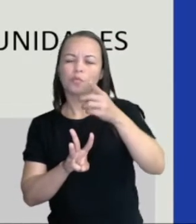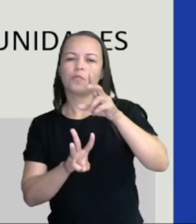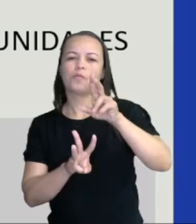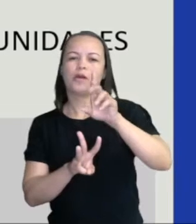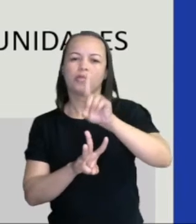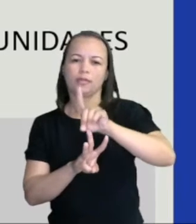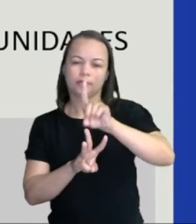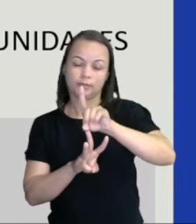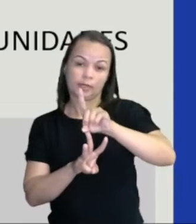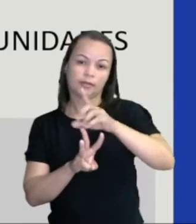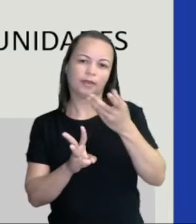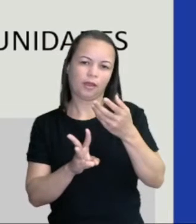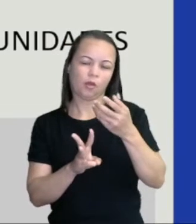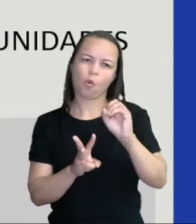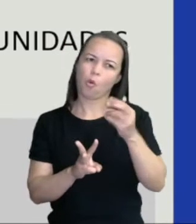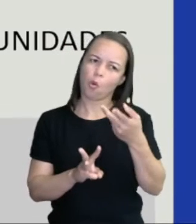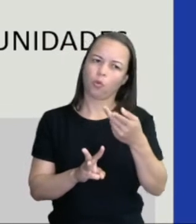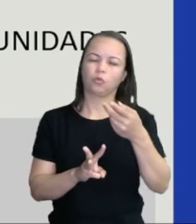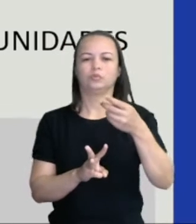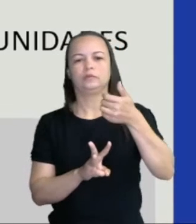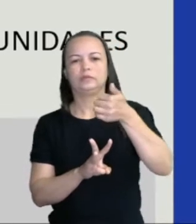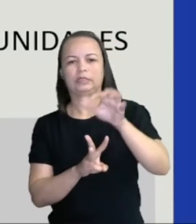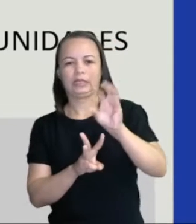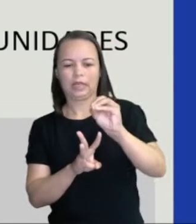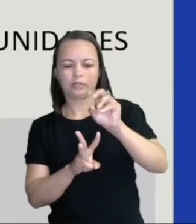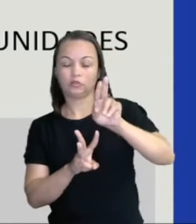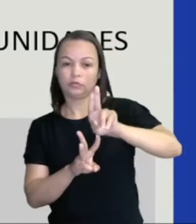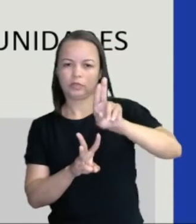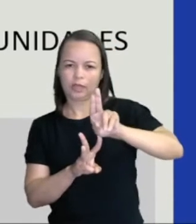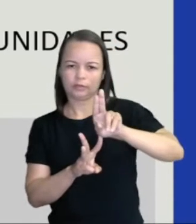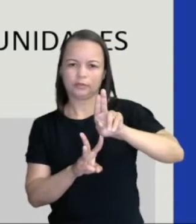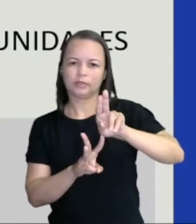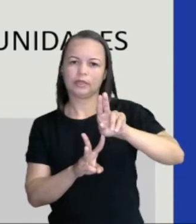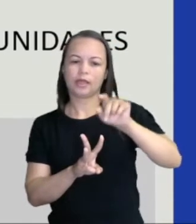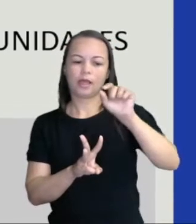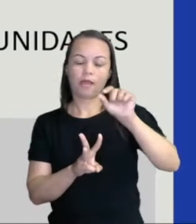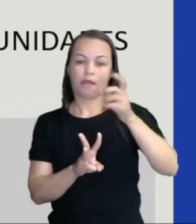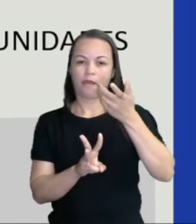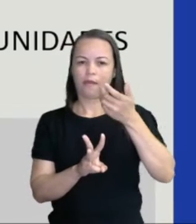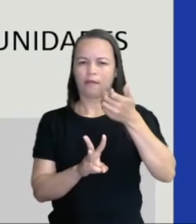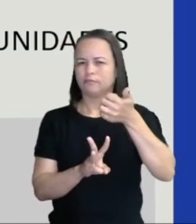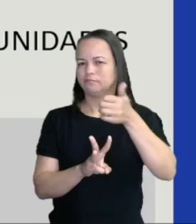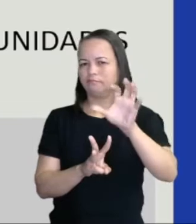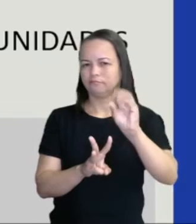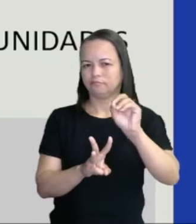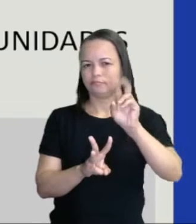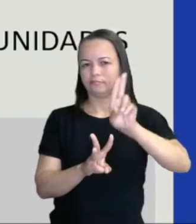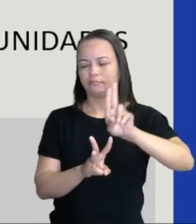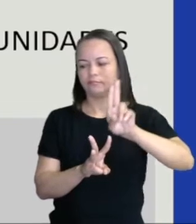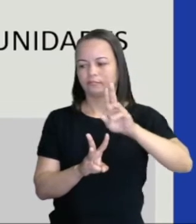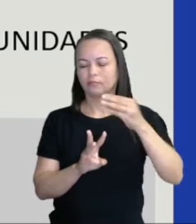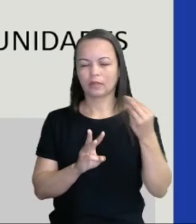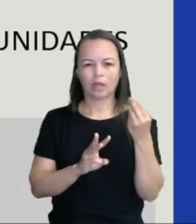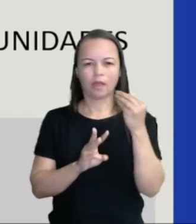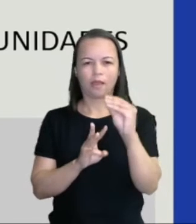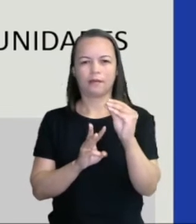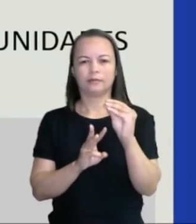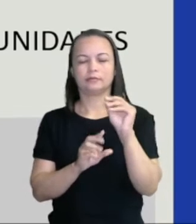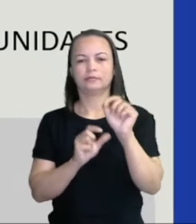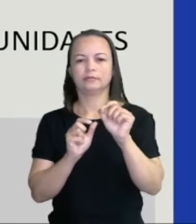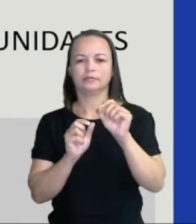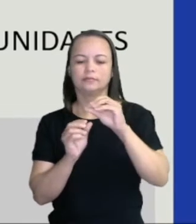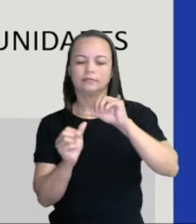unidades, tá? Pegando essa dezena, essas 10 unidades, eu vou levá-la até